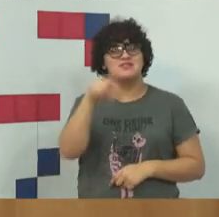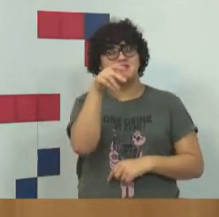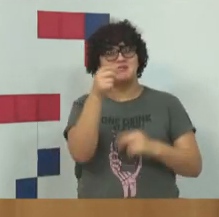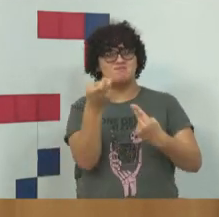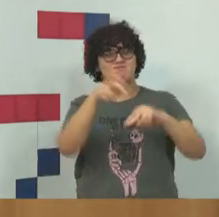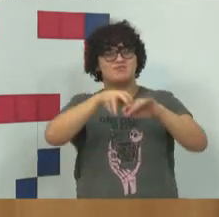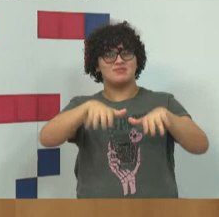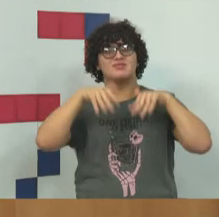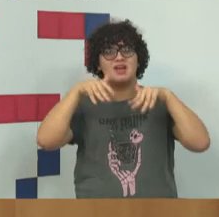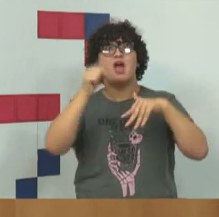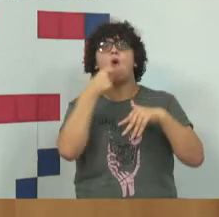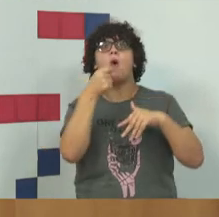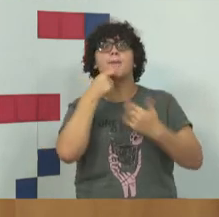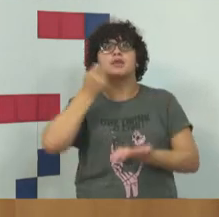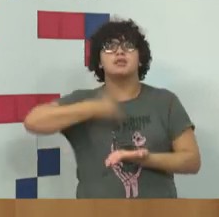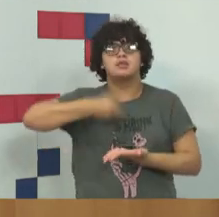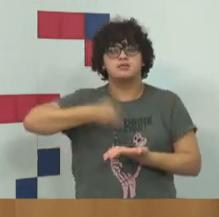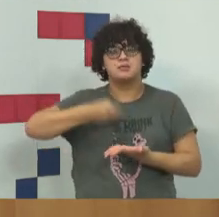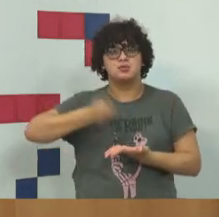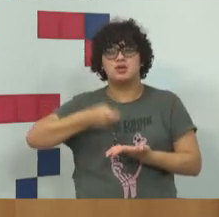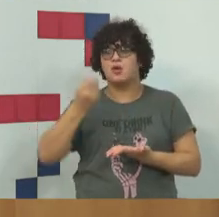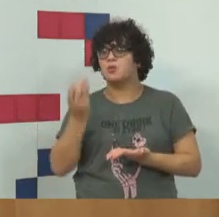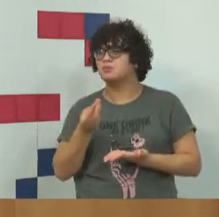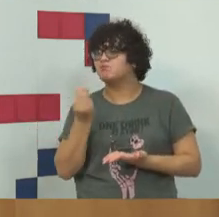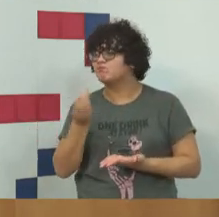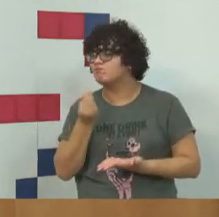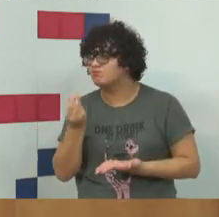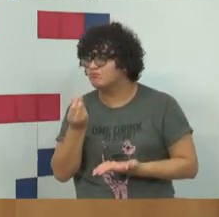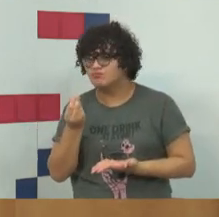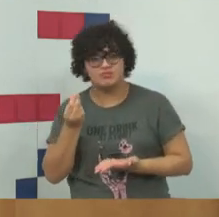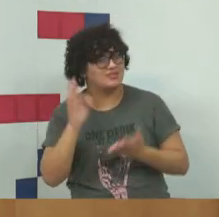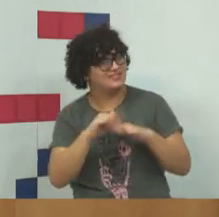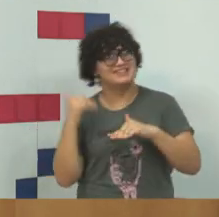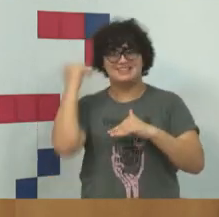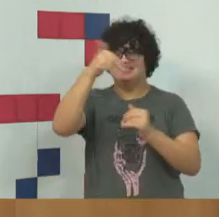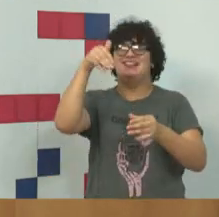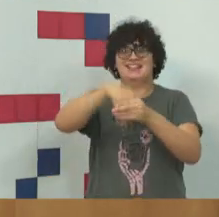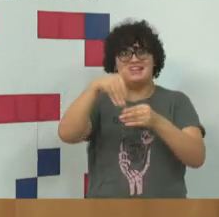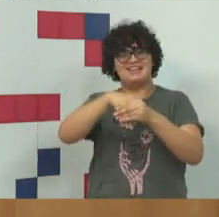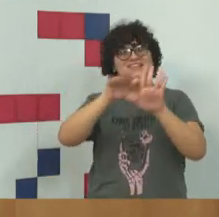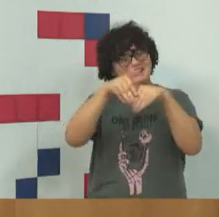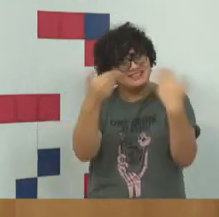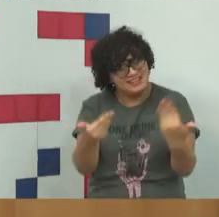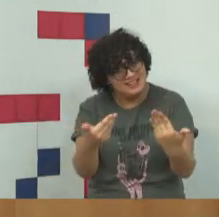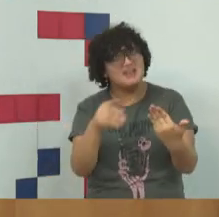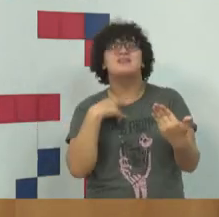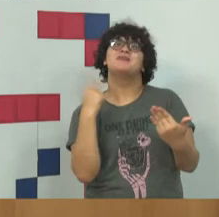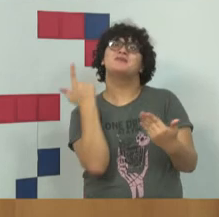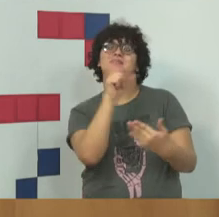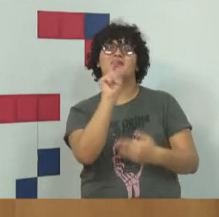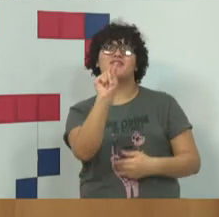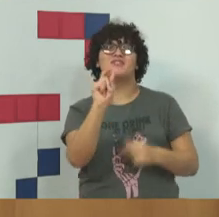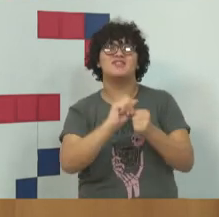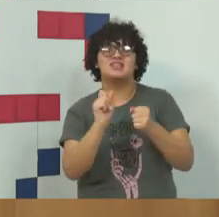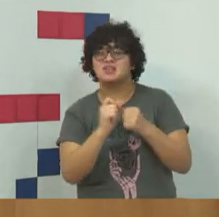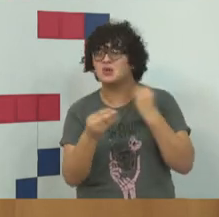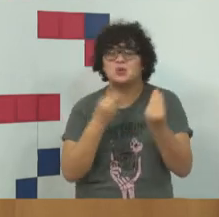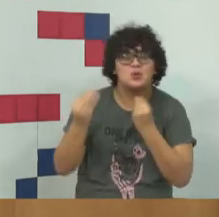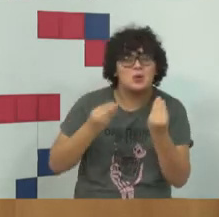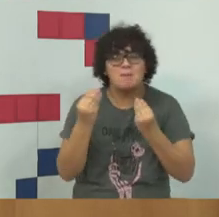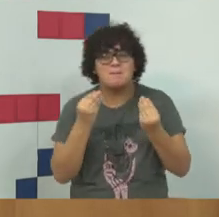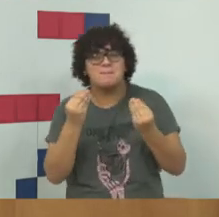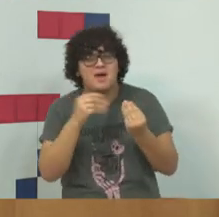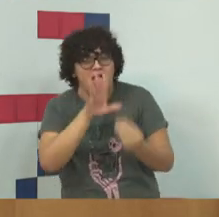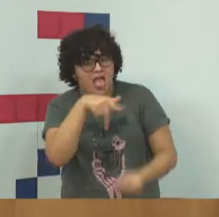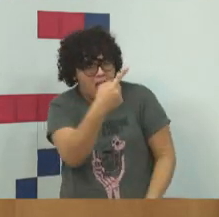presidente do Tribunal... Tribunal Superior Eleitoral. Ele era, e ele saiu atrás dessa... Ele